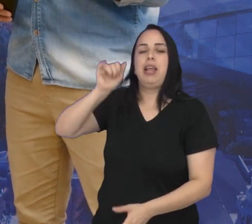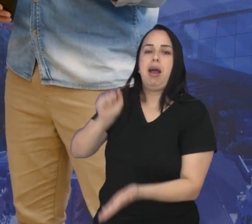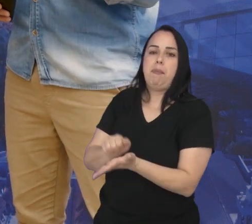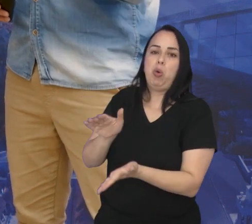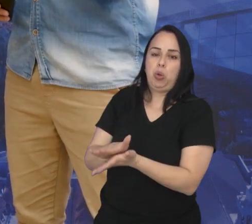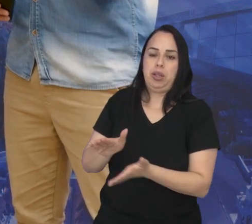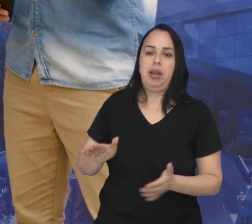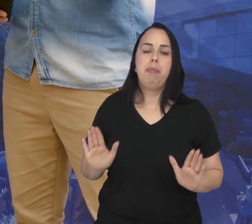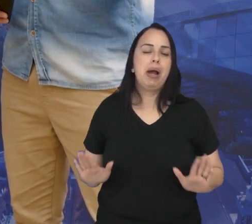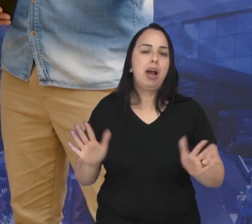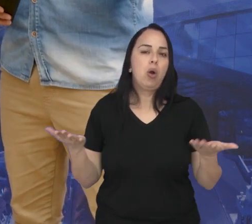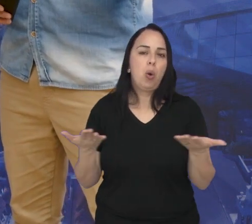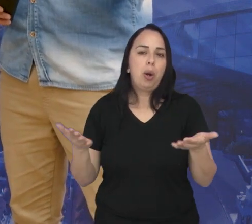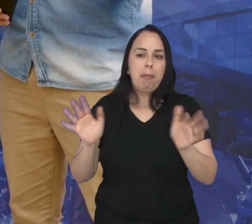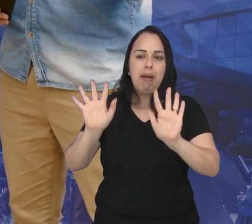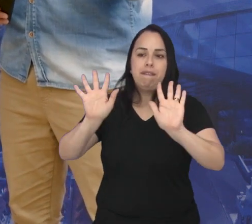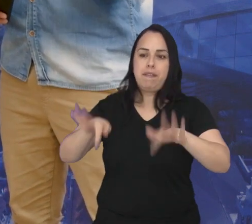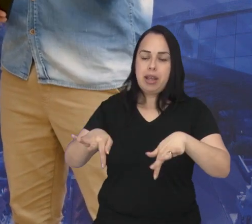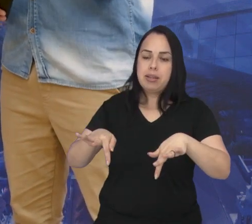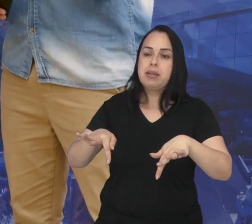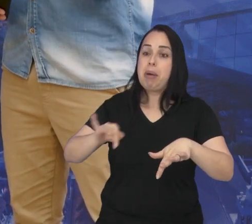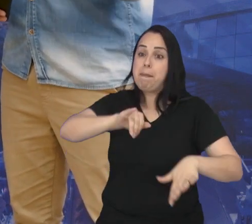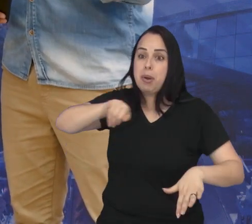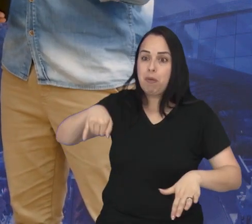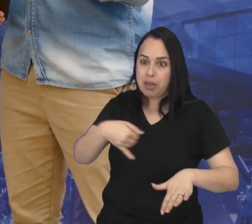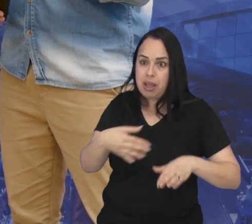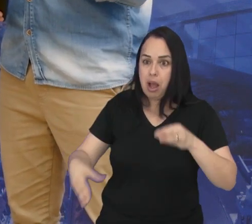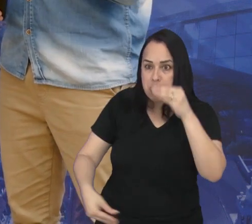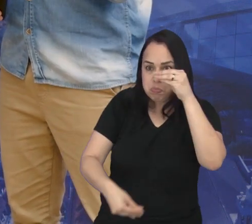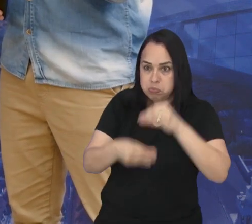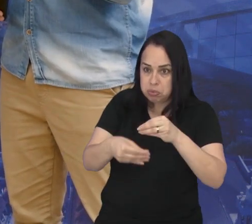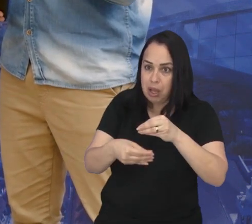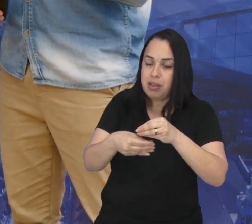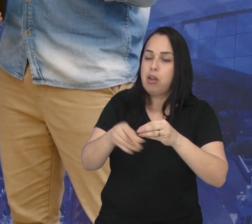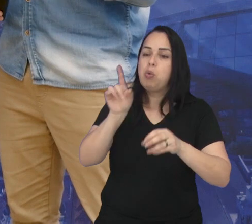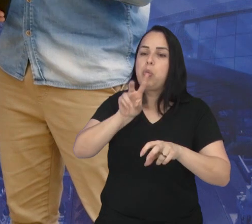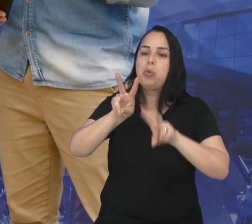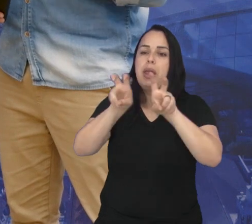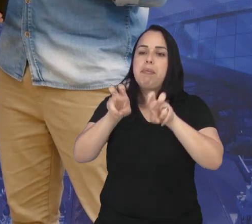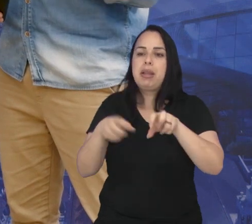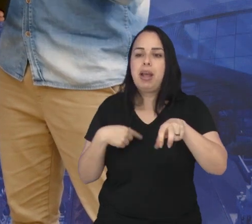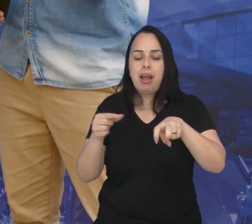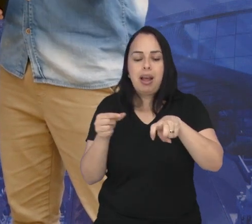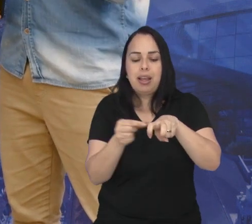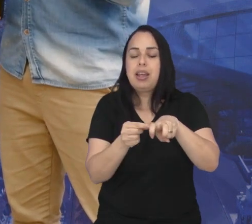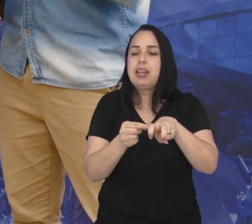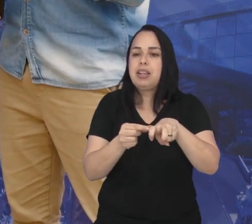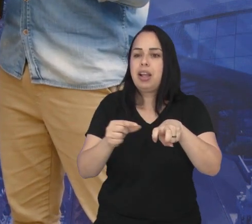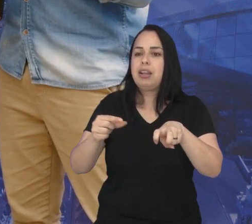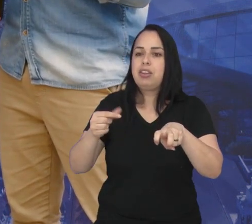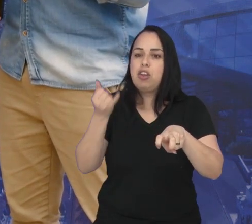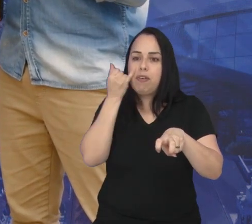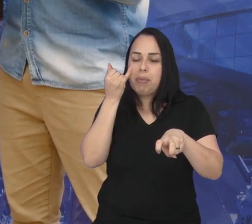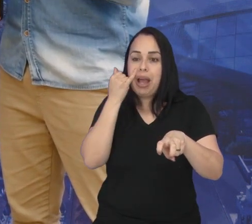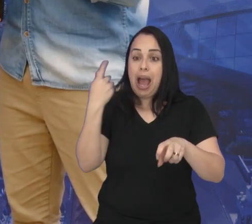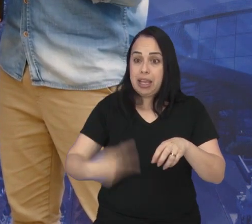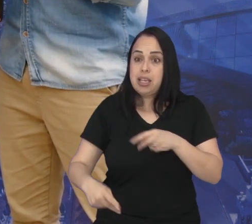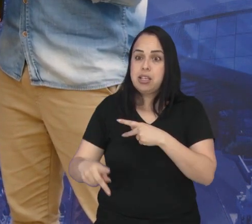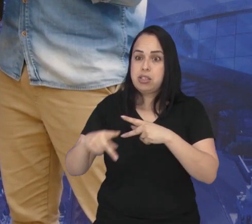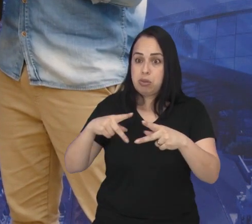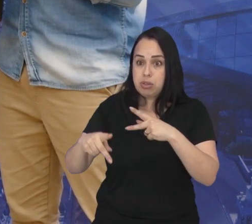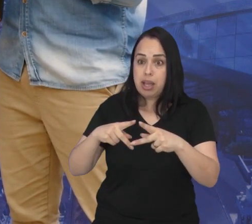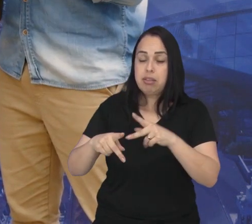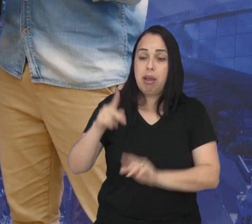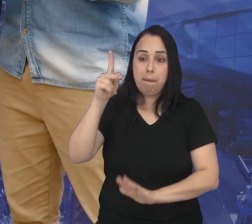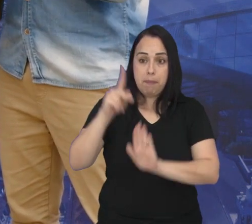penalidade. E, para a gente encerrar, pegando esse gancho da microchipagem, aqui em São José, a gente tem um